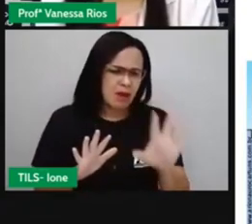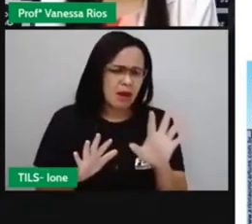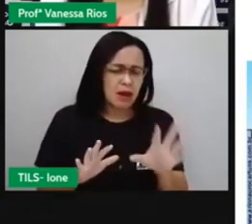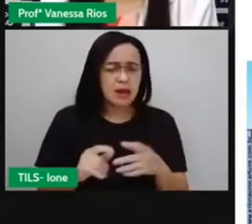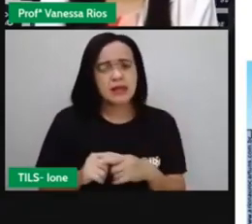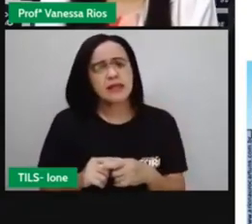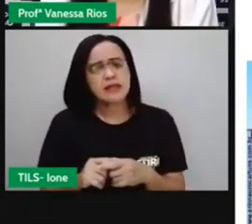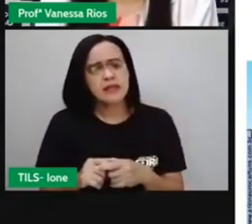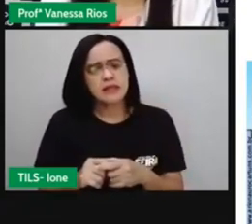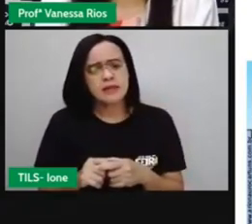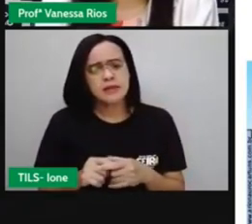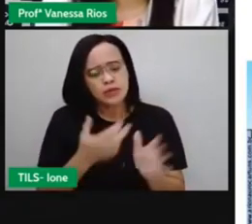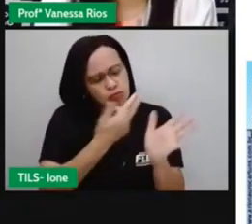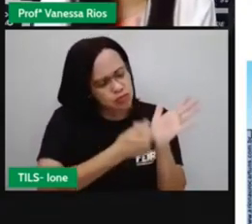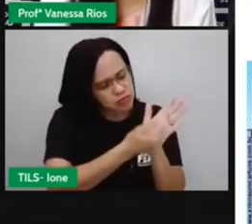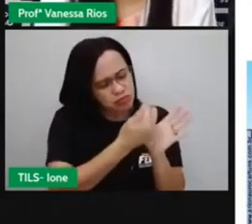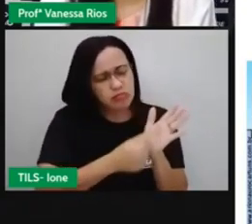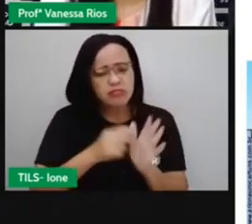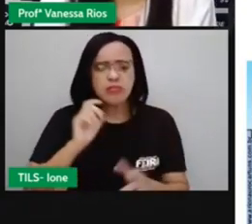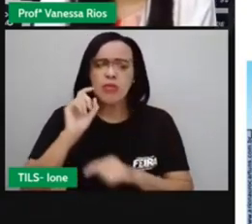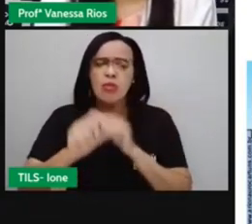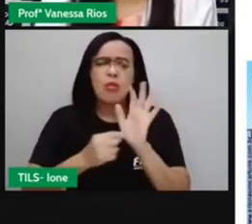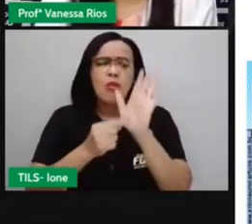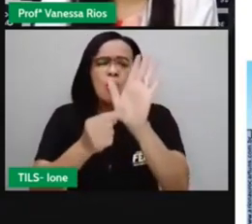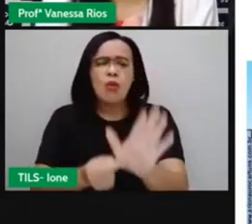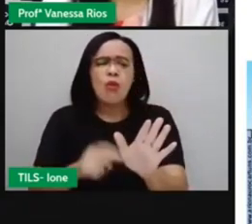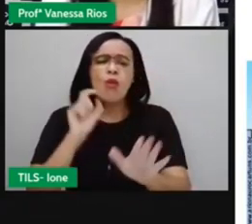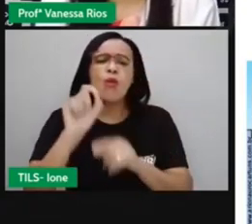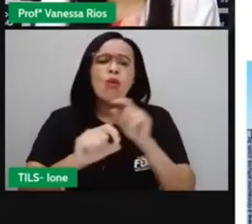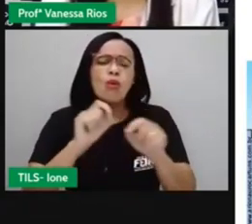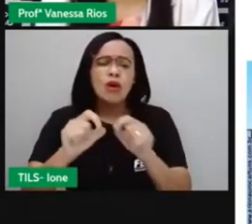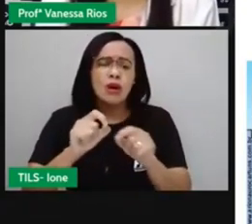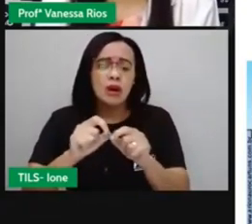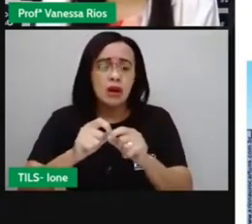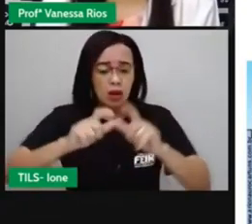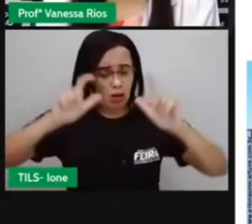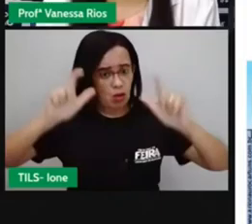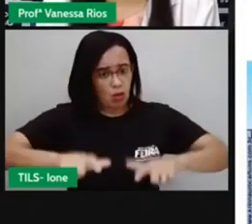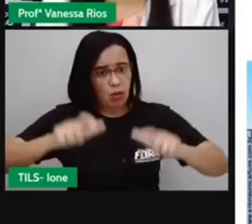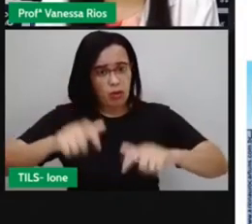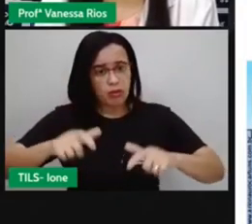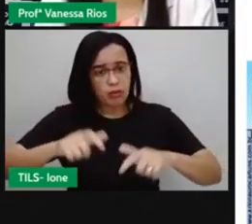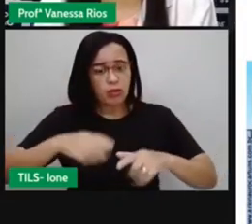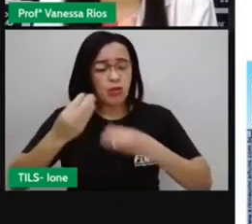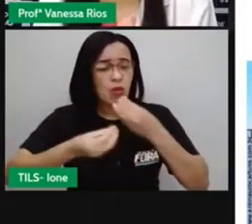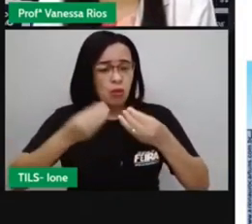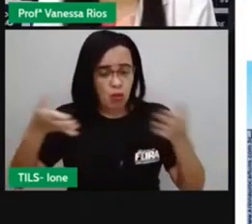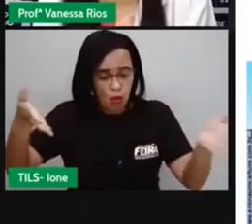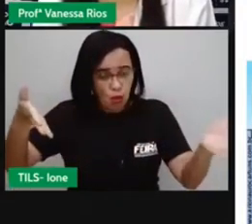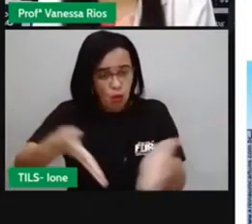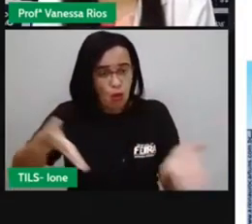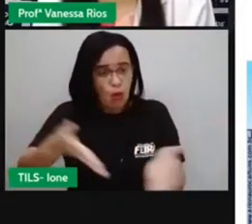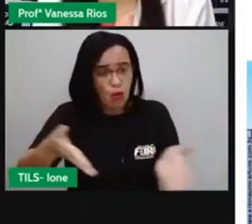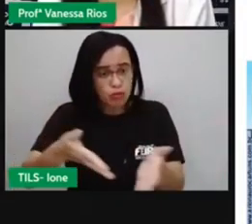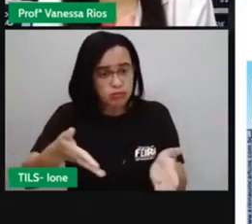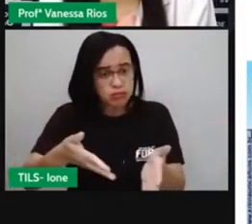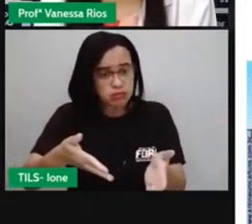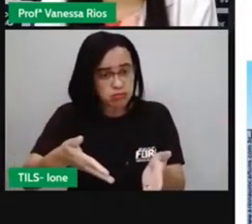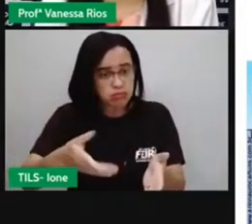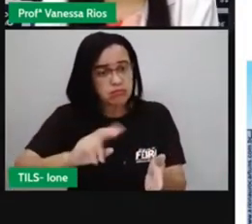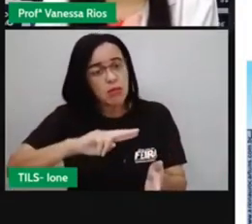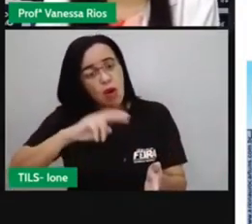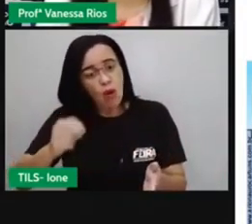uma situação antiga? A gente observa que estão inseridos aí numa situação atual,